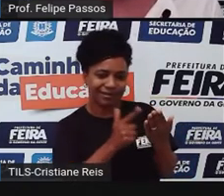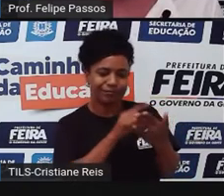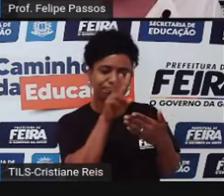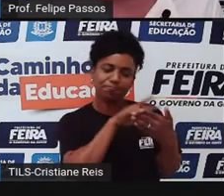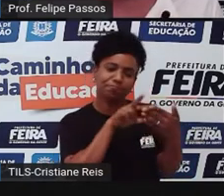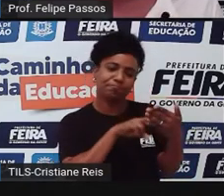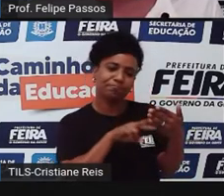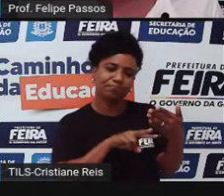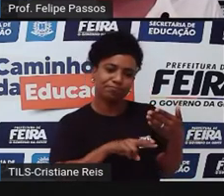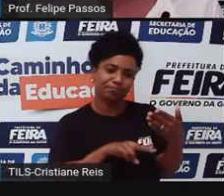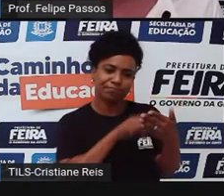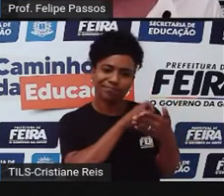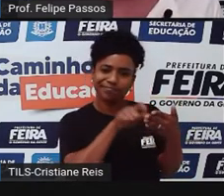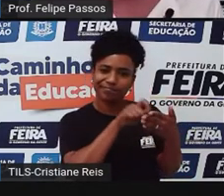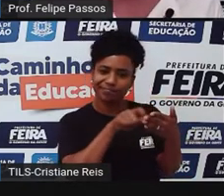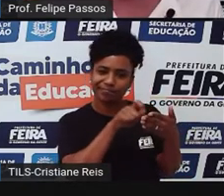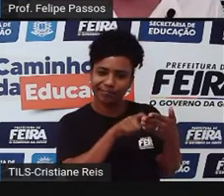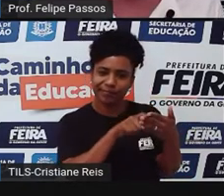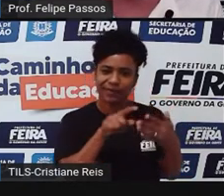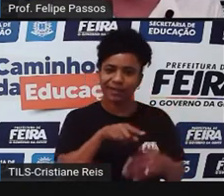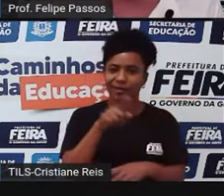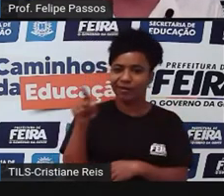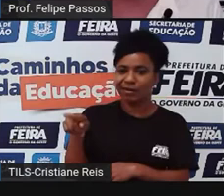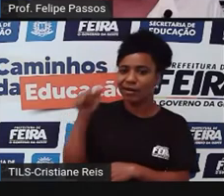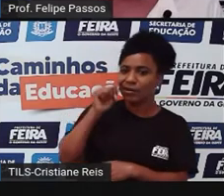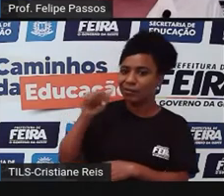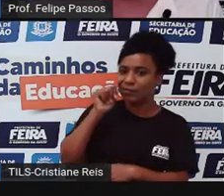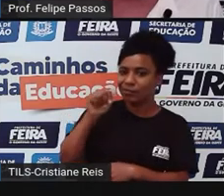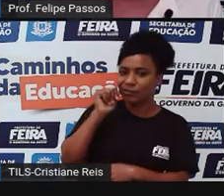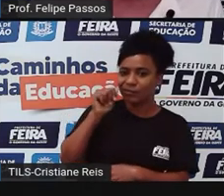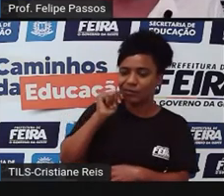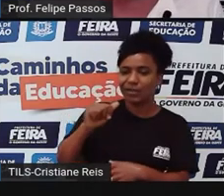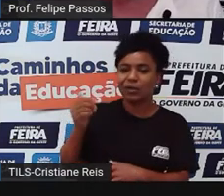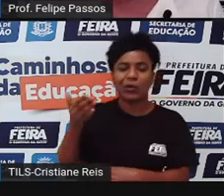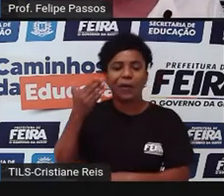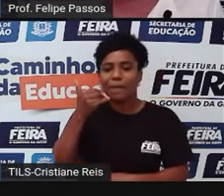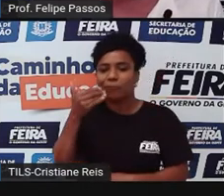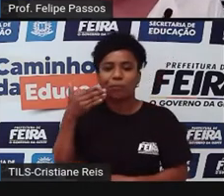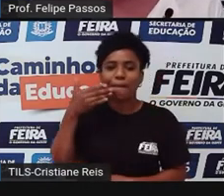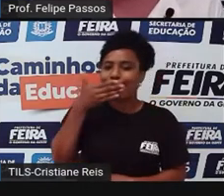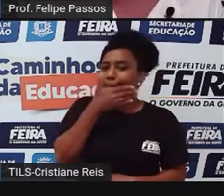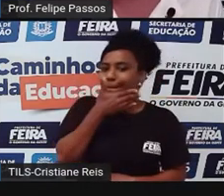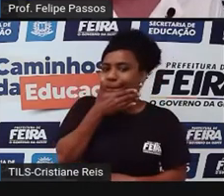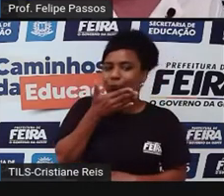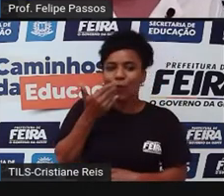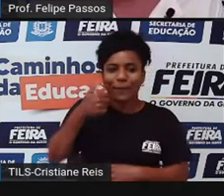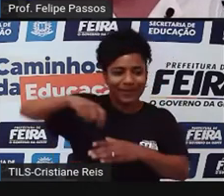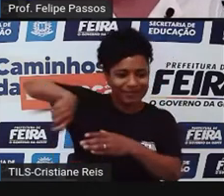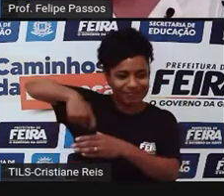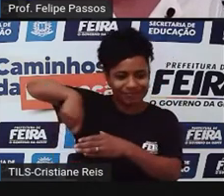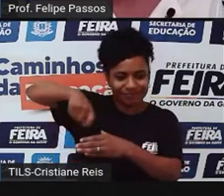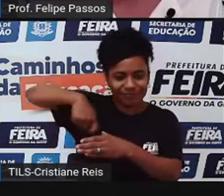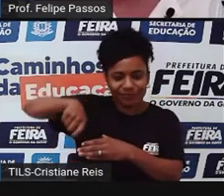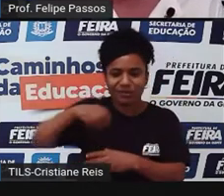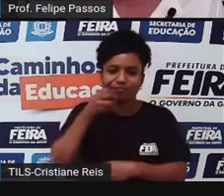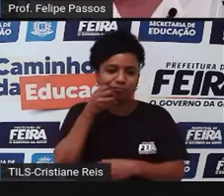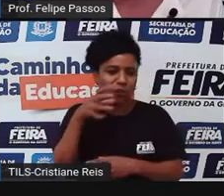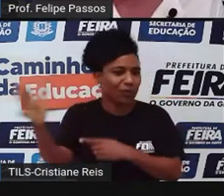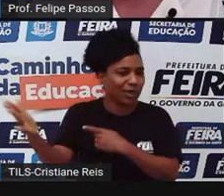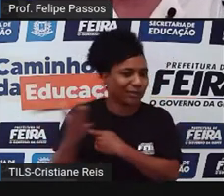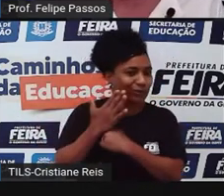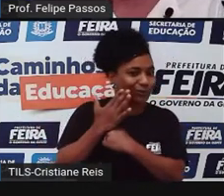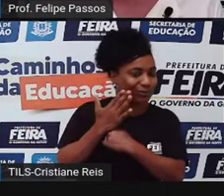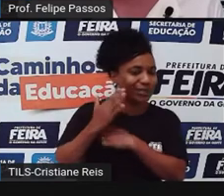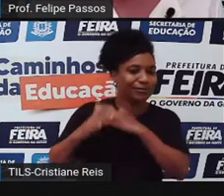de repente, aqui tem uma moça fazendo um prato, falando sobre dieta, não sei. Às vezes, esse conteúdo é útil, ele faz